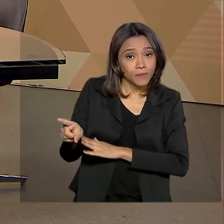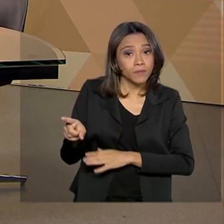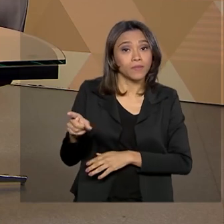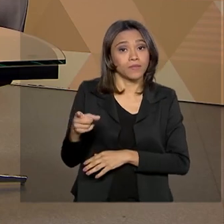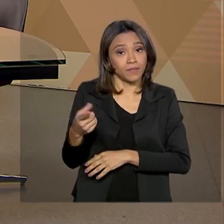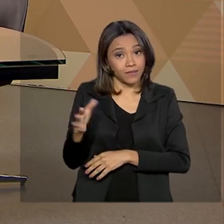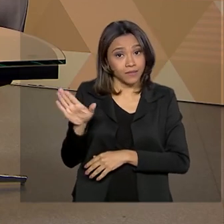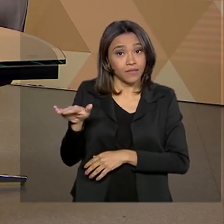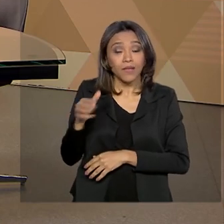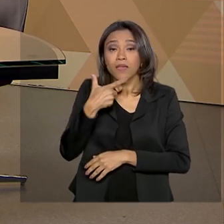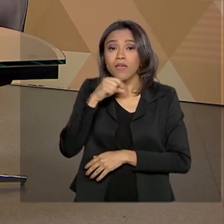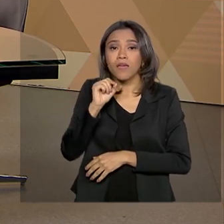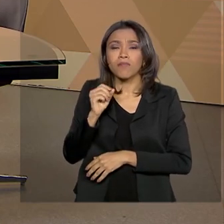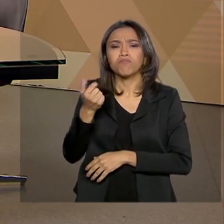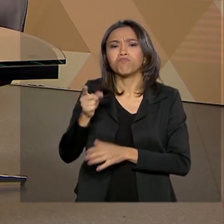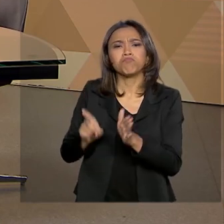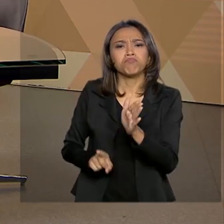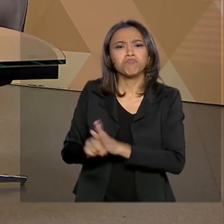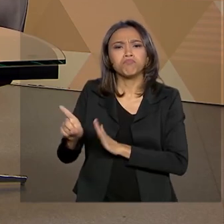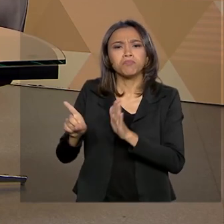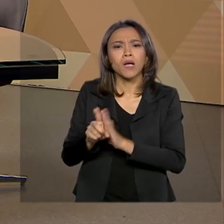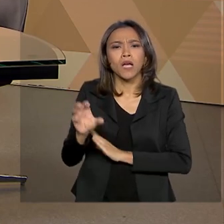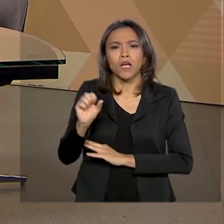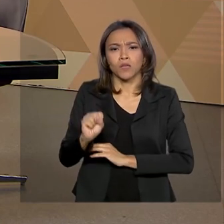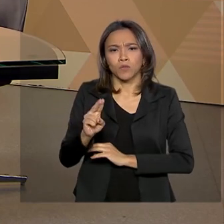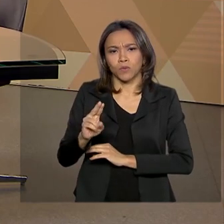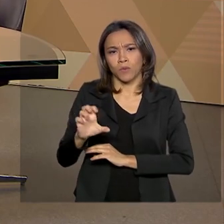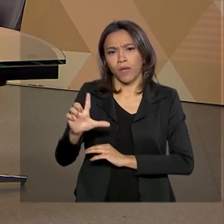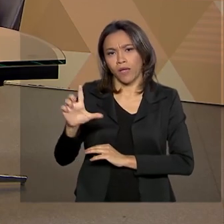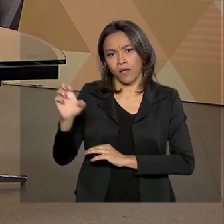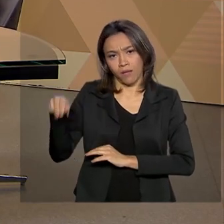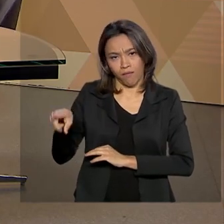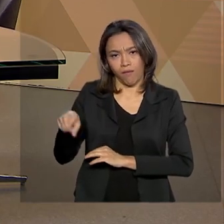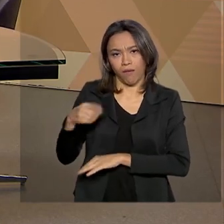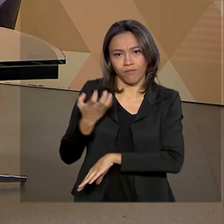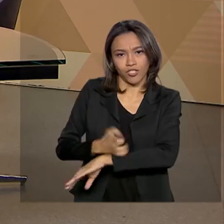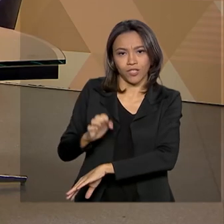da população. Quem vai falar agora com a gente é a Sueli Silva, que é estagiária.